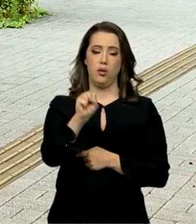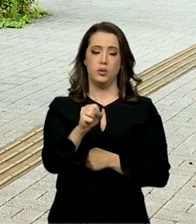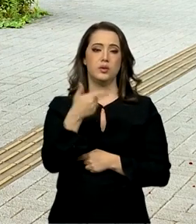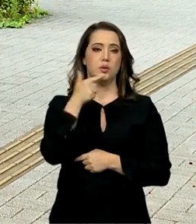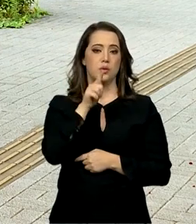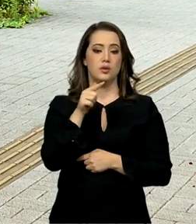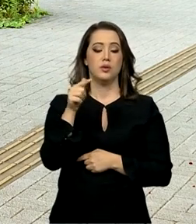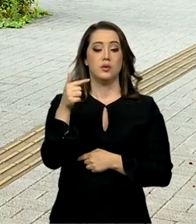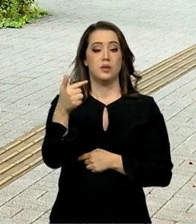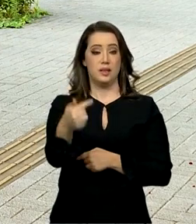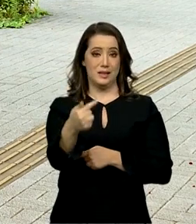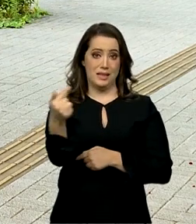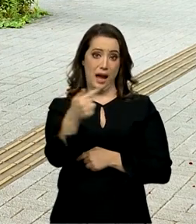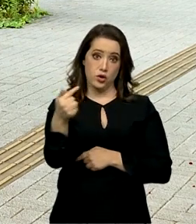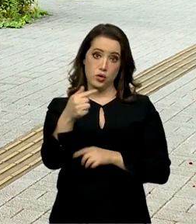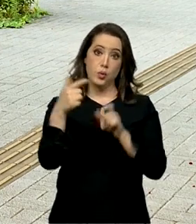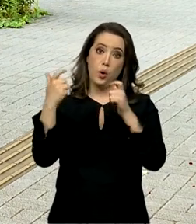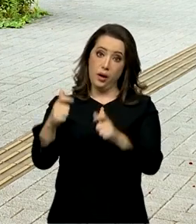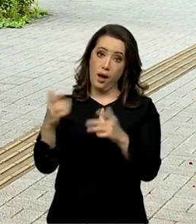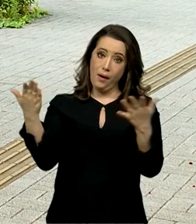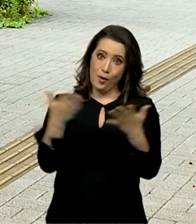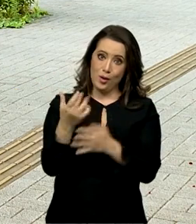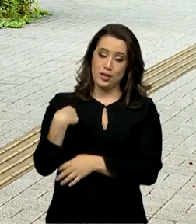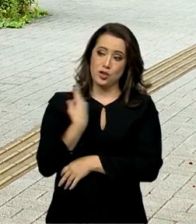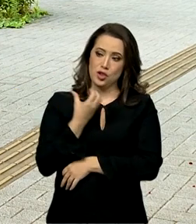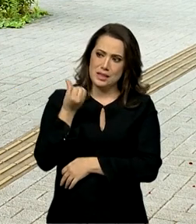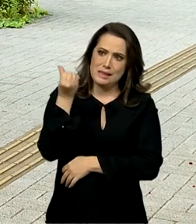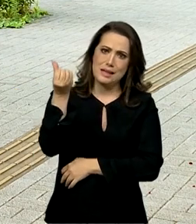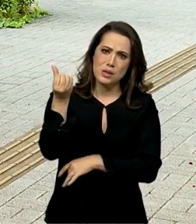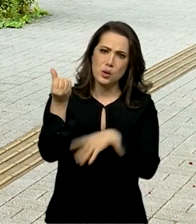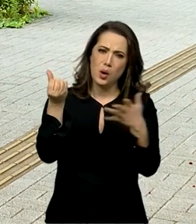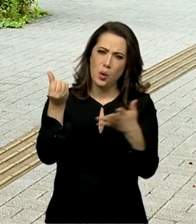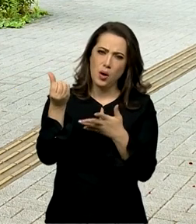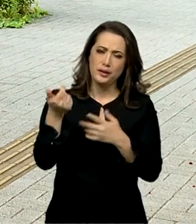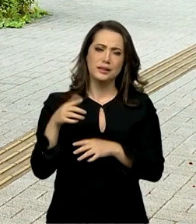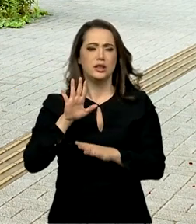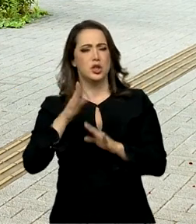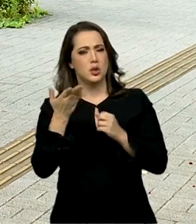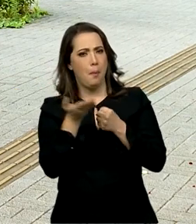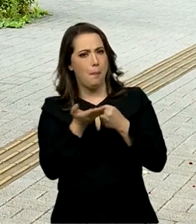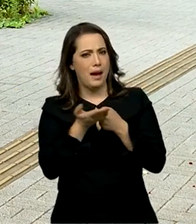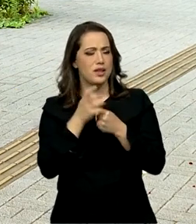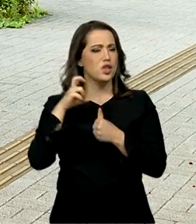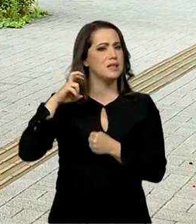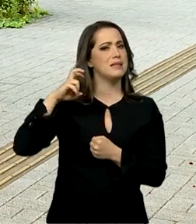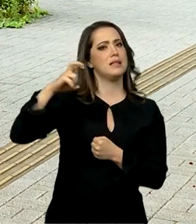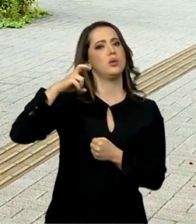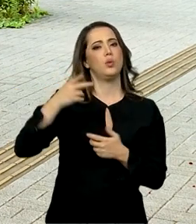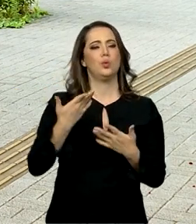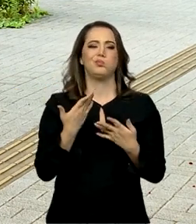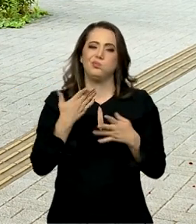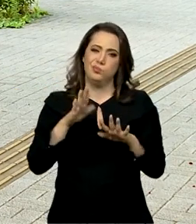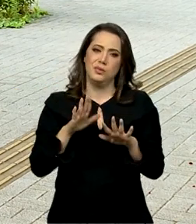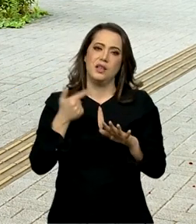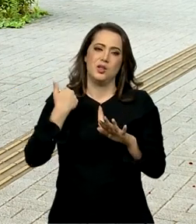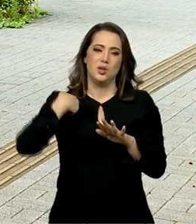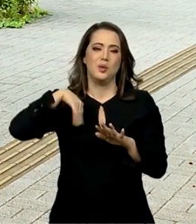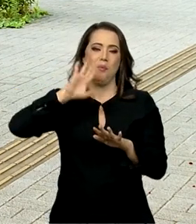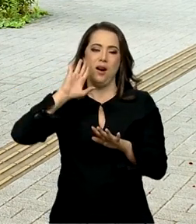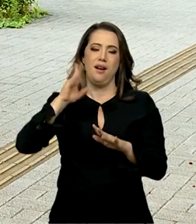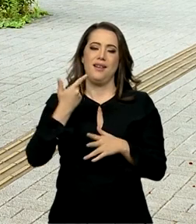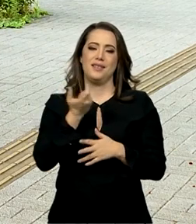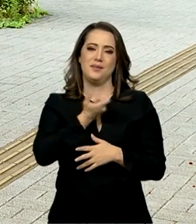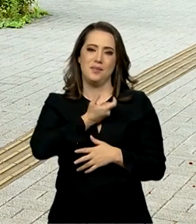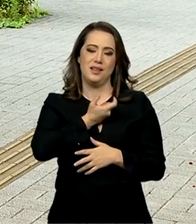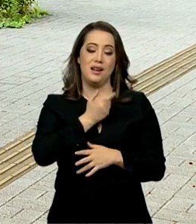medalhas de ouro. Se a gente mantivesse essa média de cinco medalhas, a gente passaria por muito na marca de 21 medalhas de